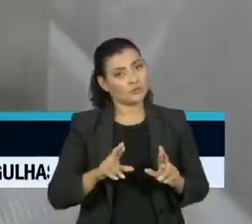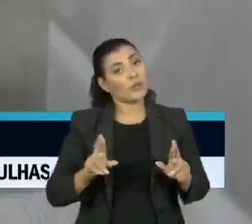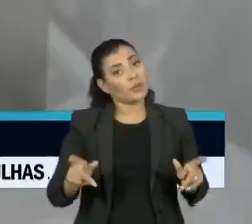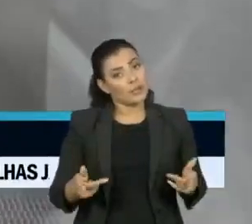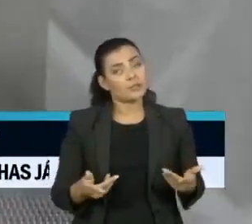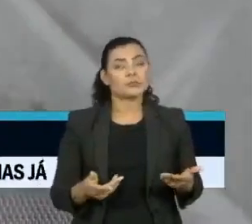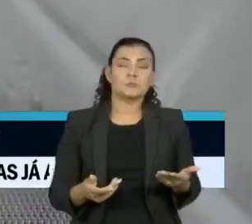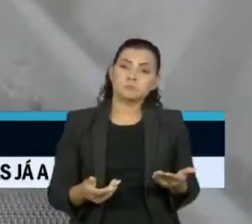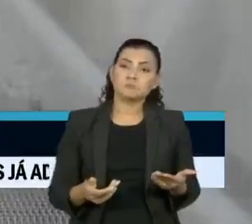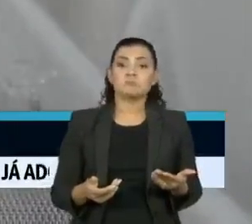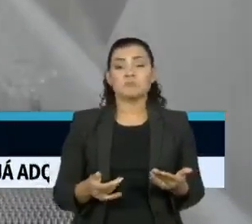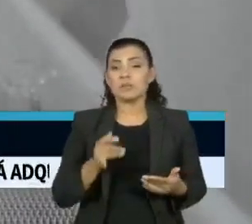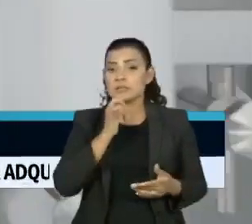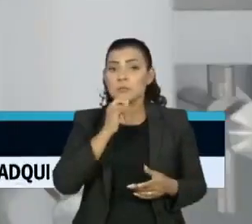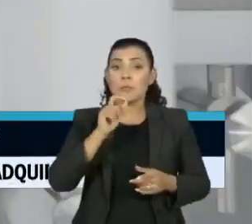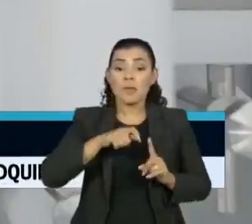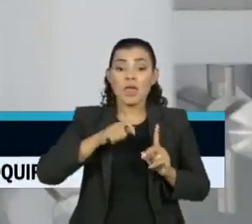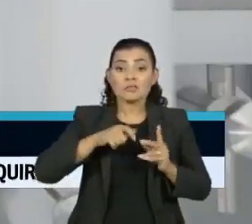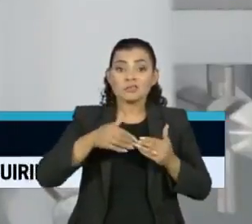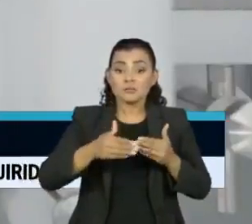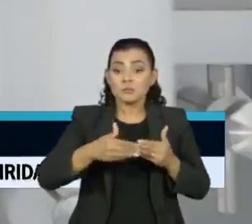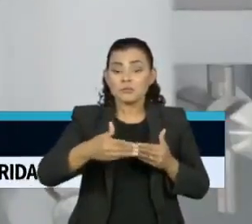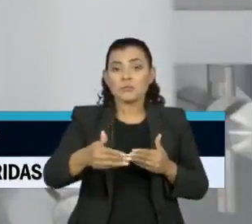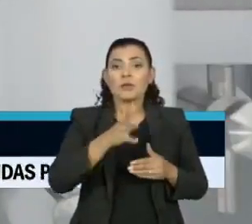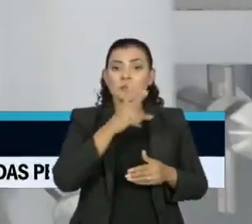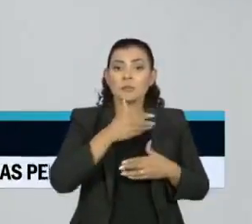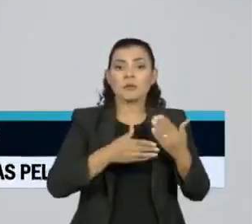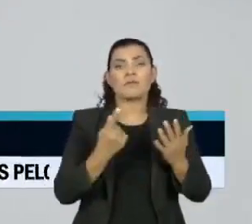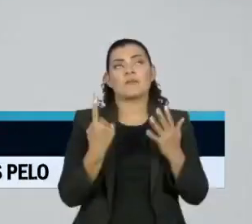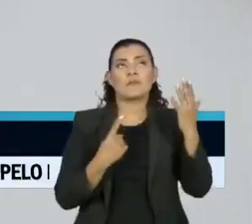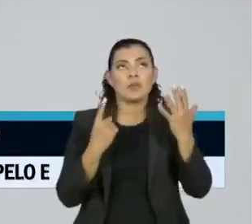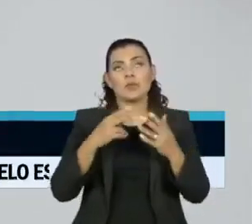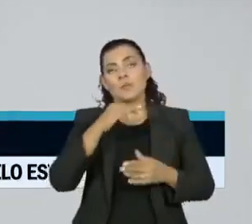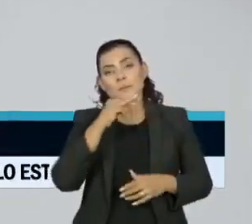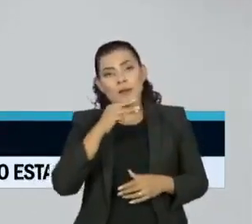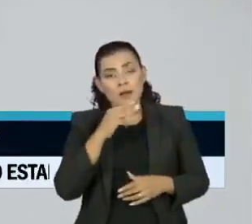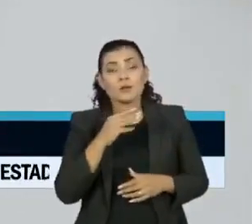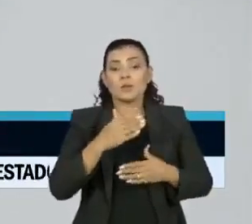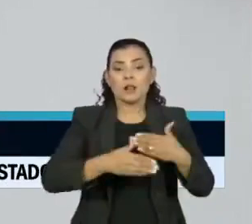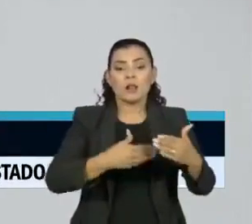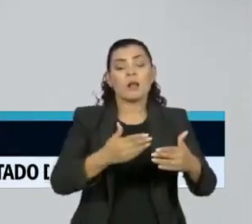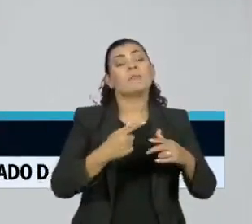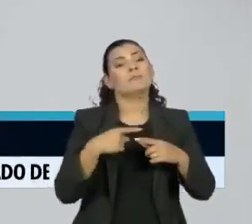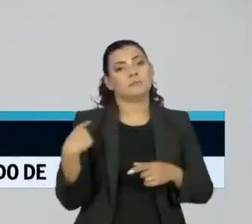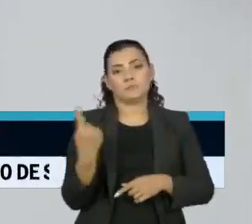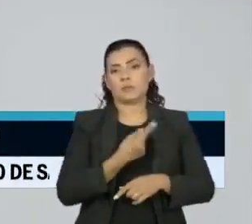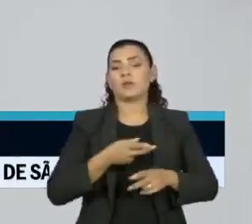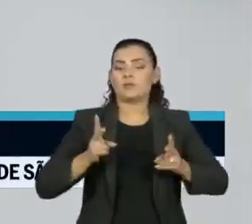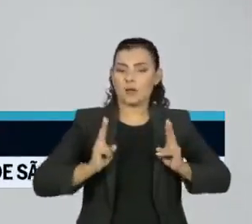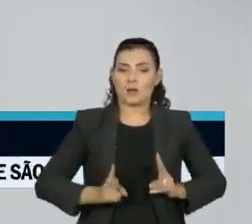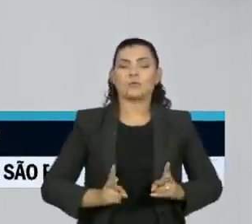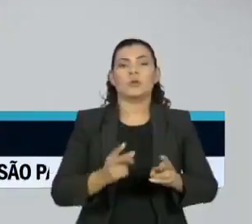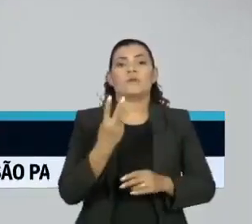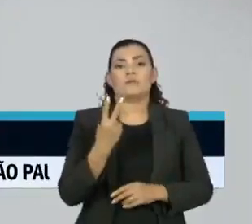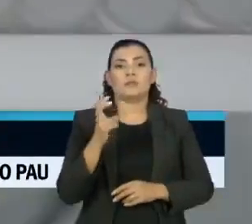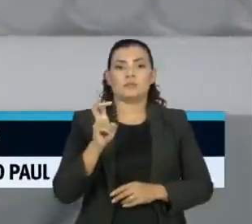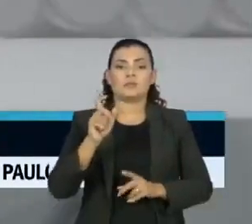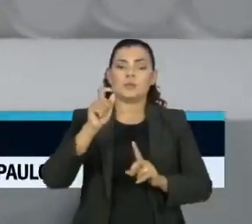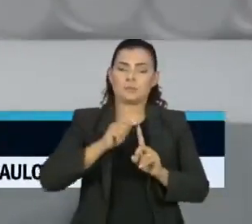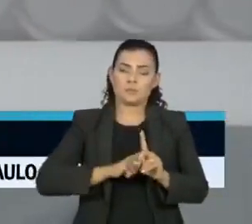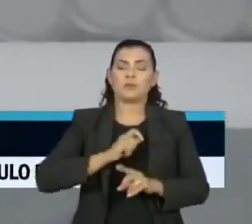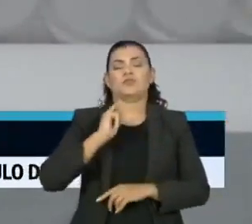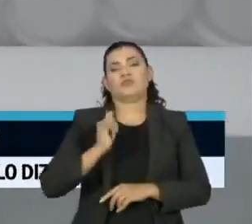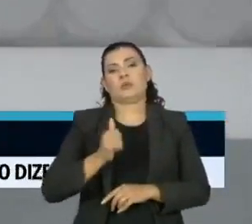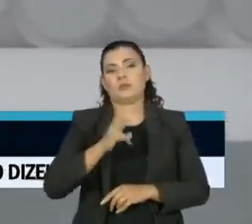meses a seguir, ou seja, fevereiro, março, nós estaremos sim mantendo no dia 25